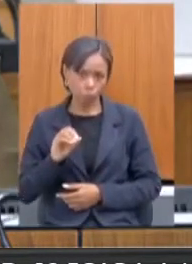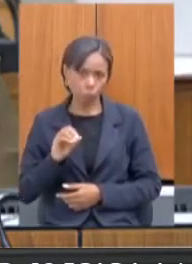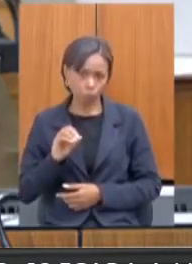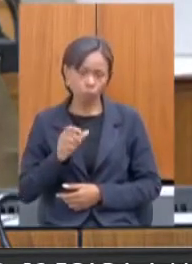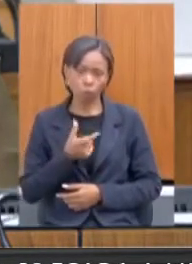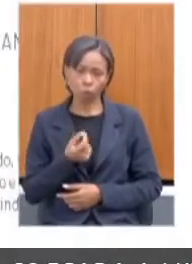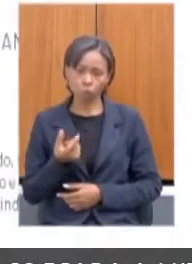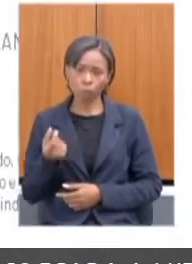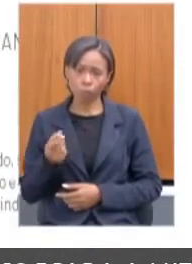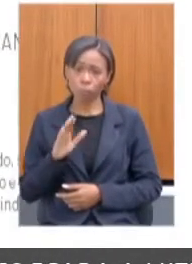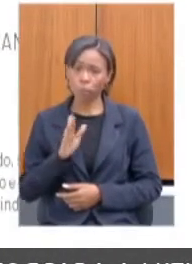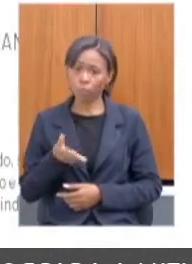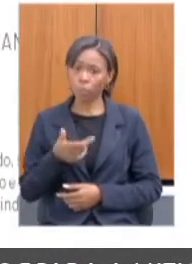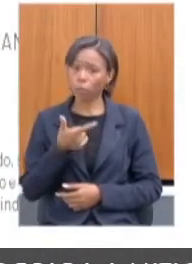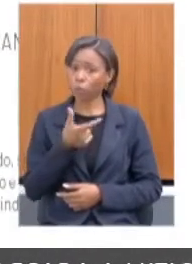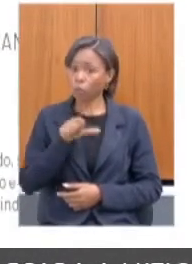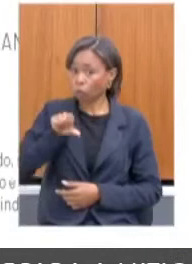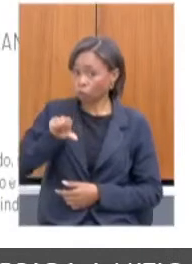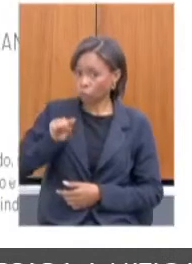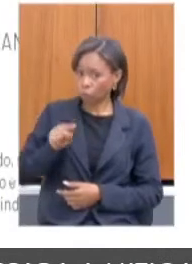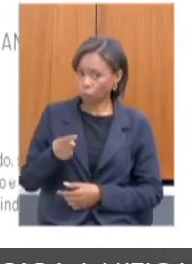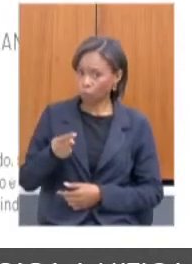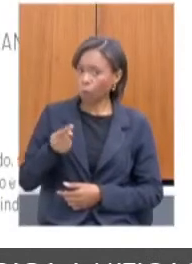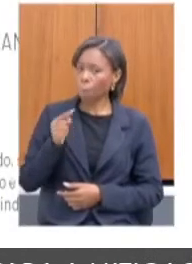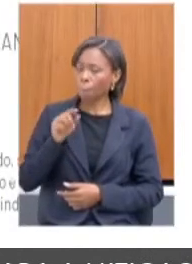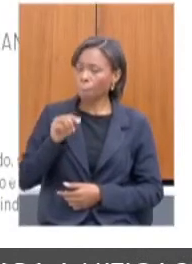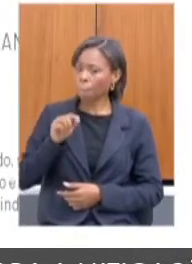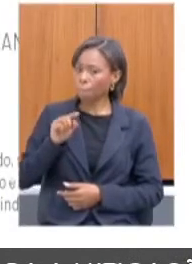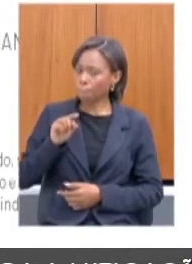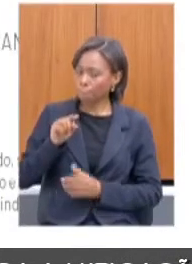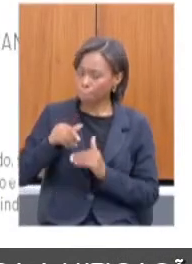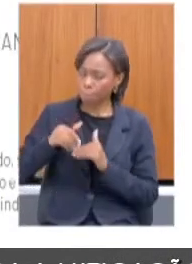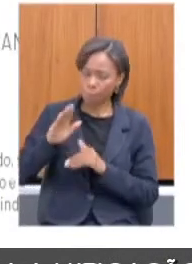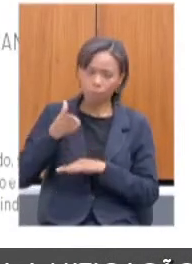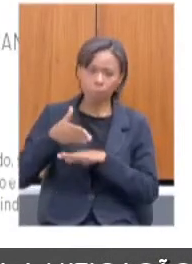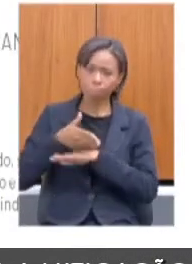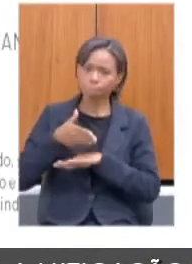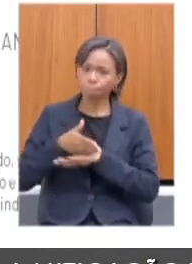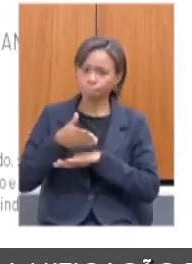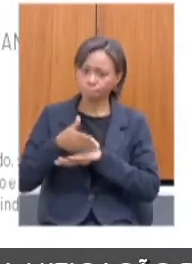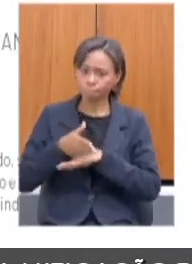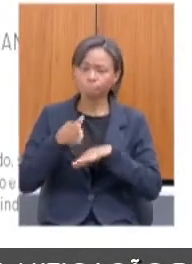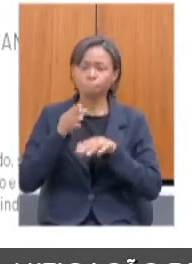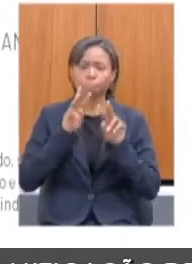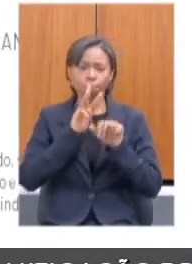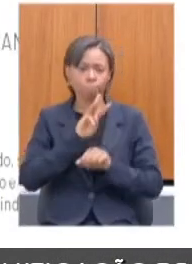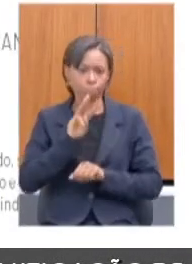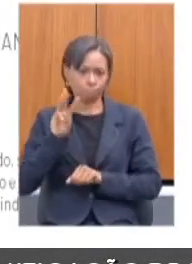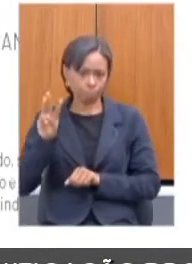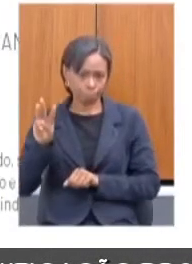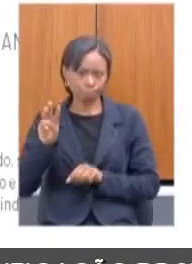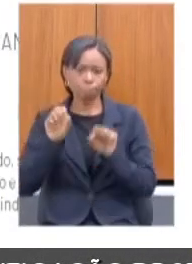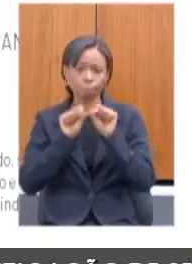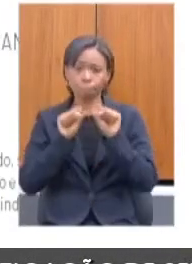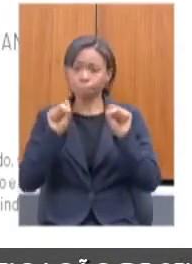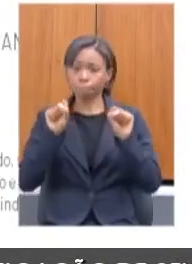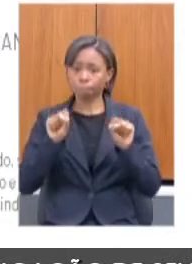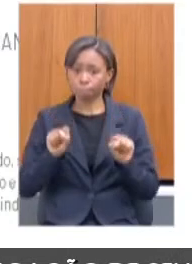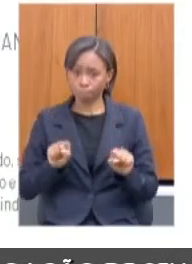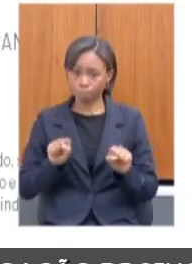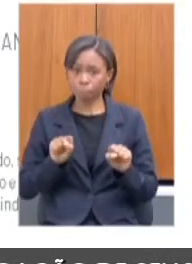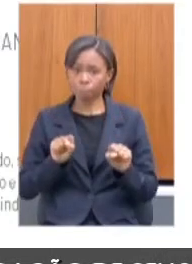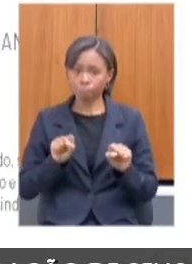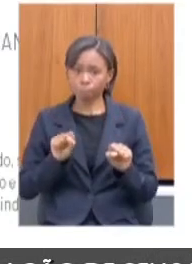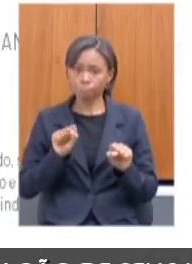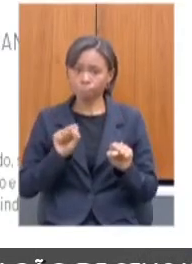.106 acessos realizados no portal e já temos esse sistema estadual em redes em